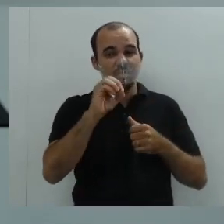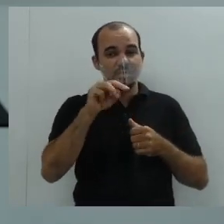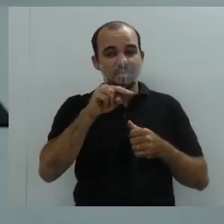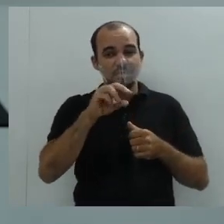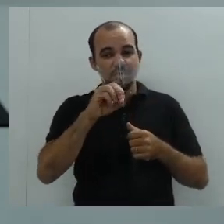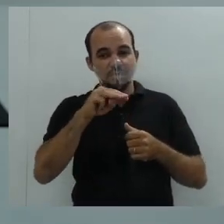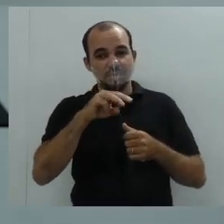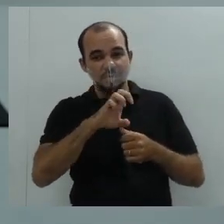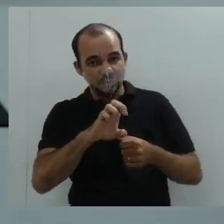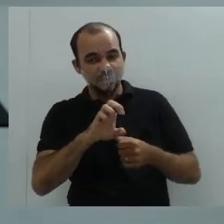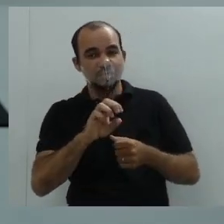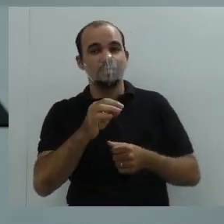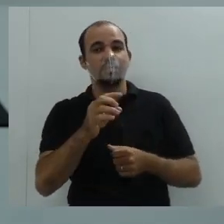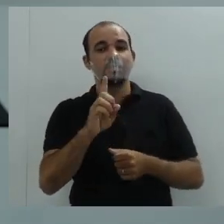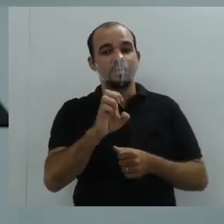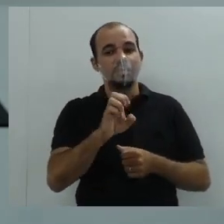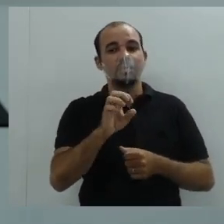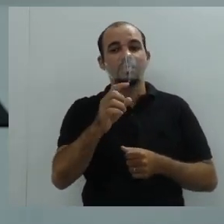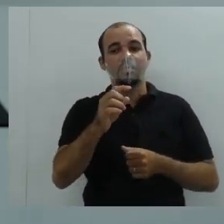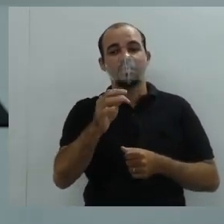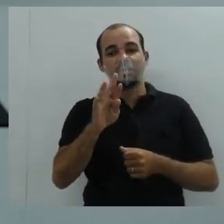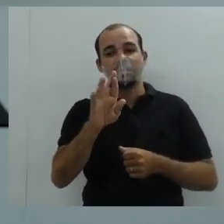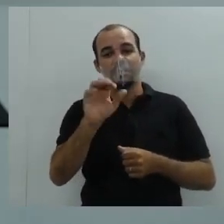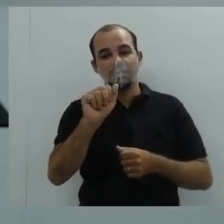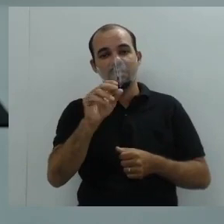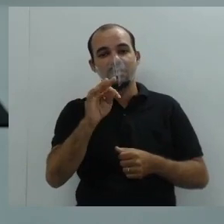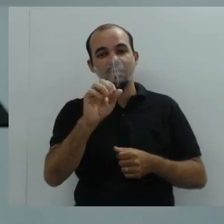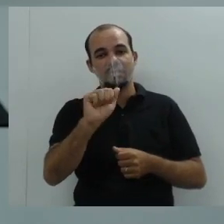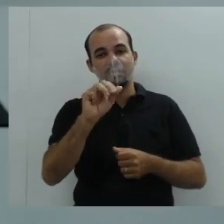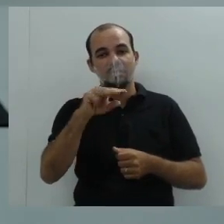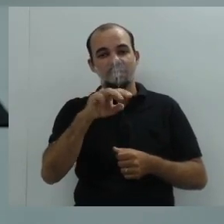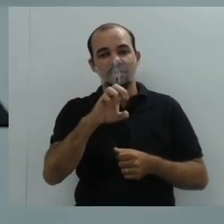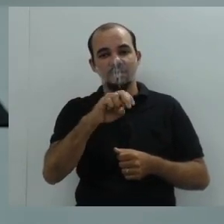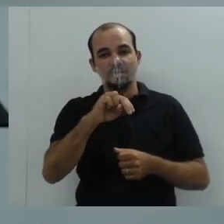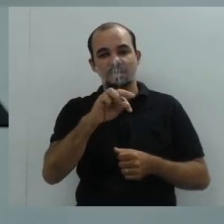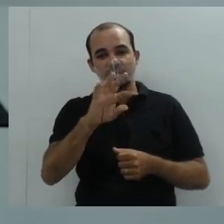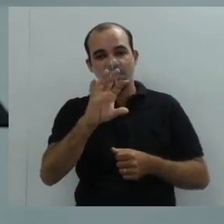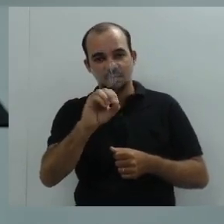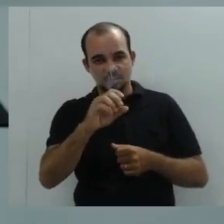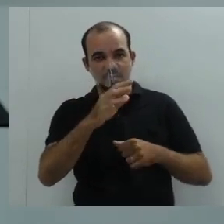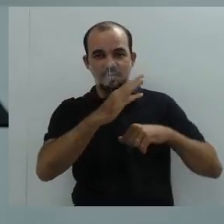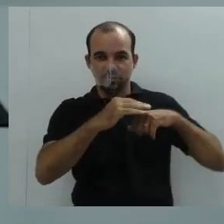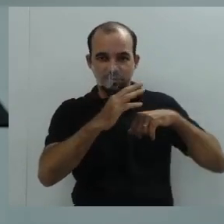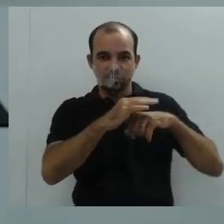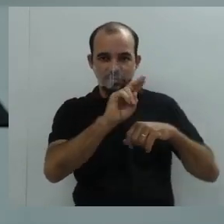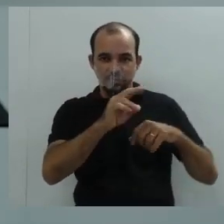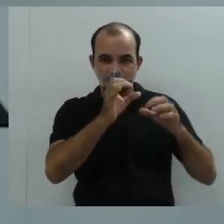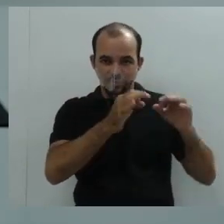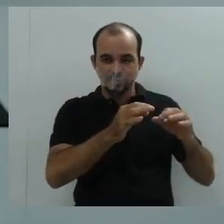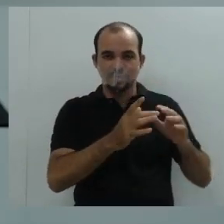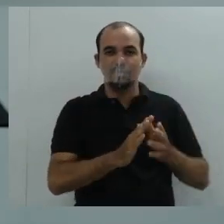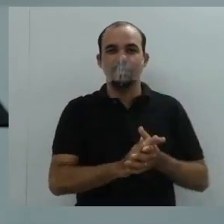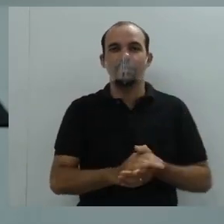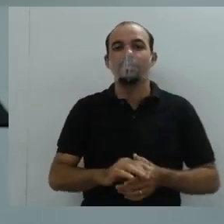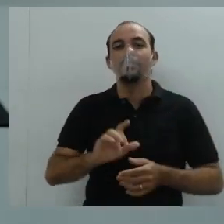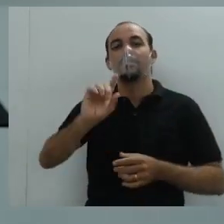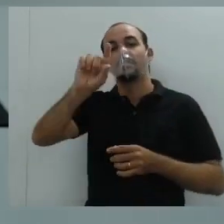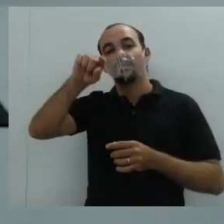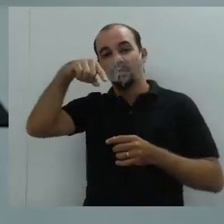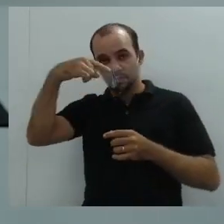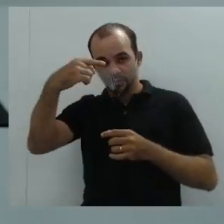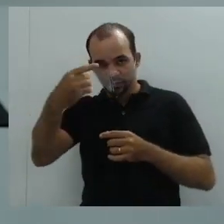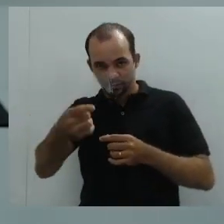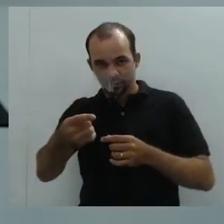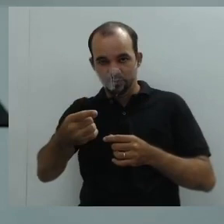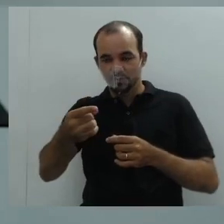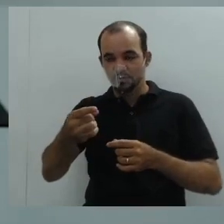tratamento, o cargo e a pessoa para quem eu estou me direcionando, a gente vai para o corpo do texto. A solicitação que